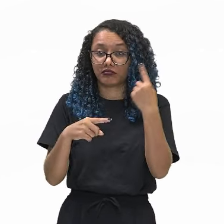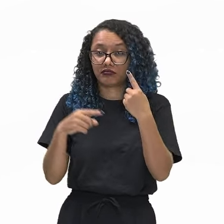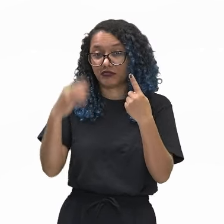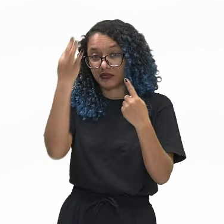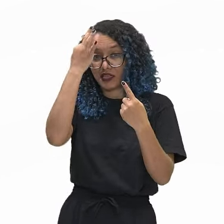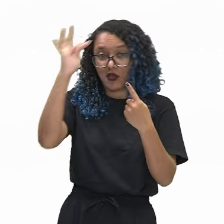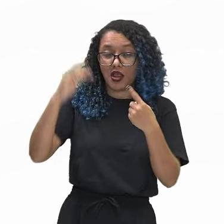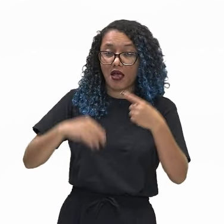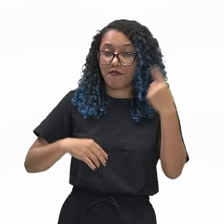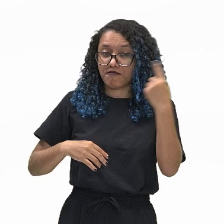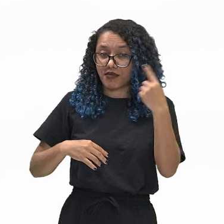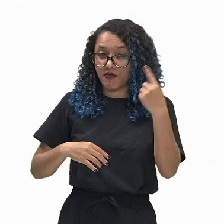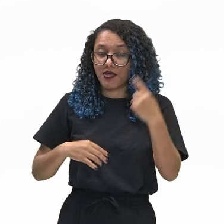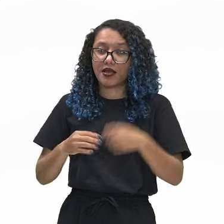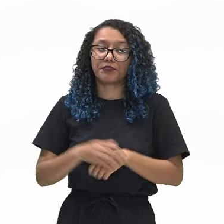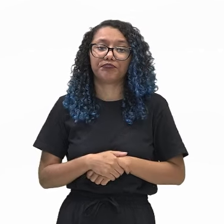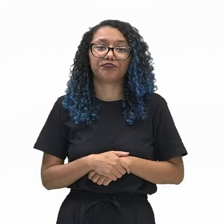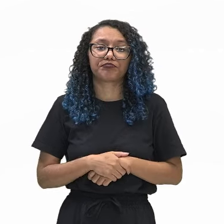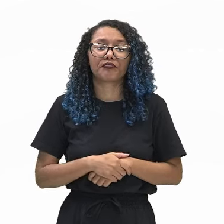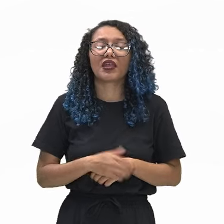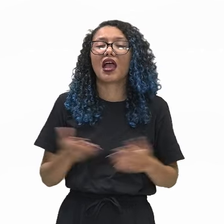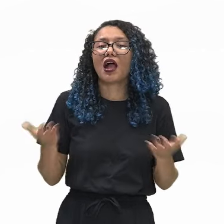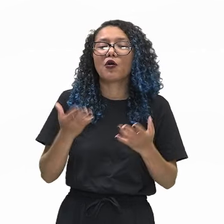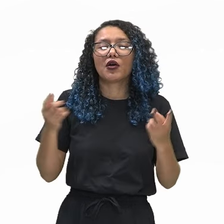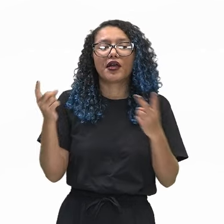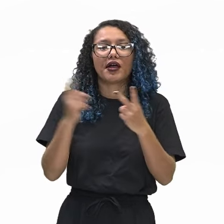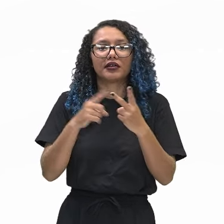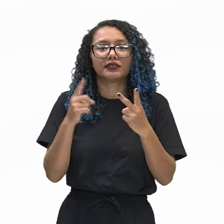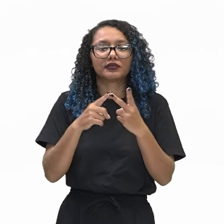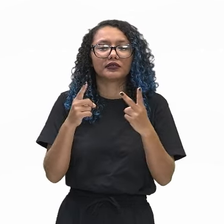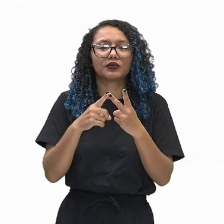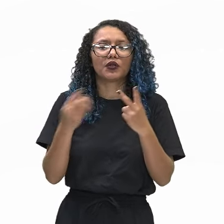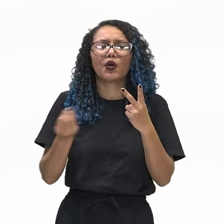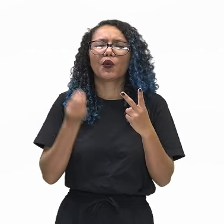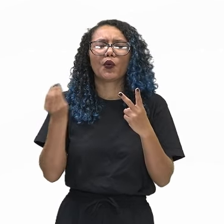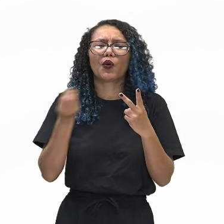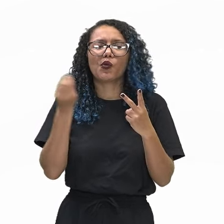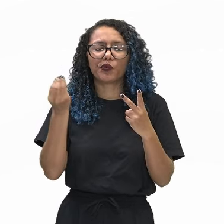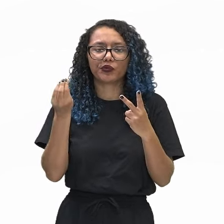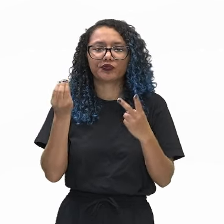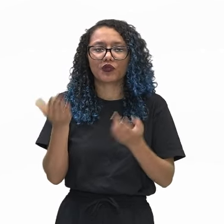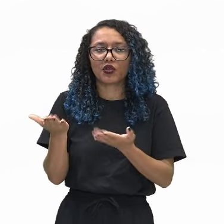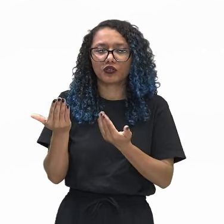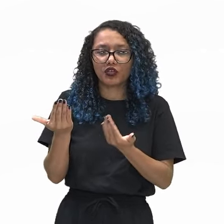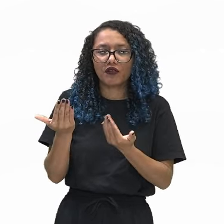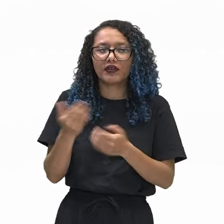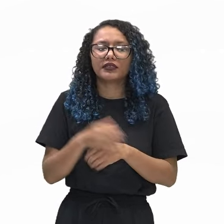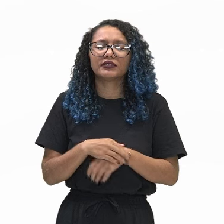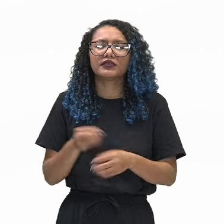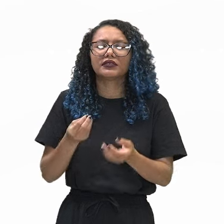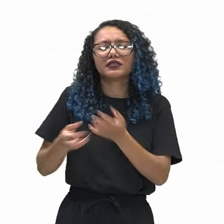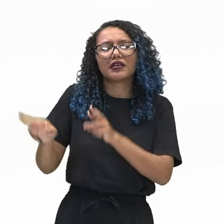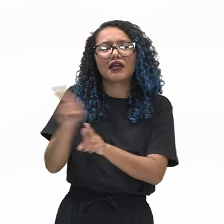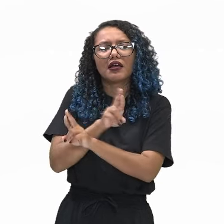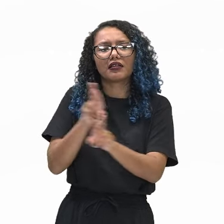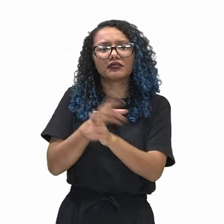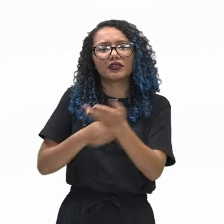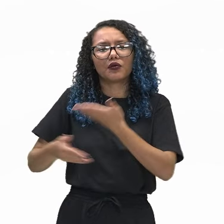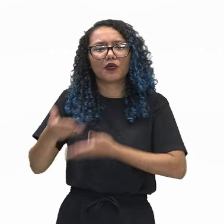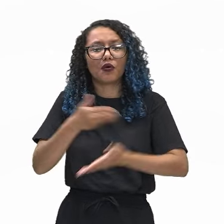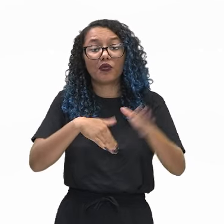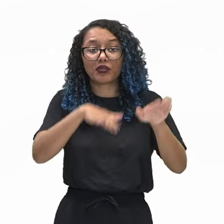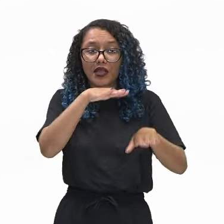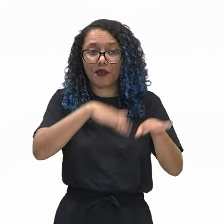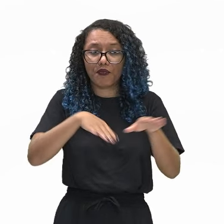autor, na segunda corrente, a classista, os jovens se relacionam segundo as classes sociais